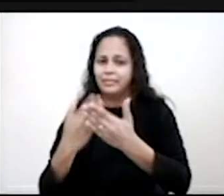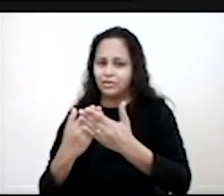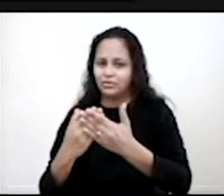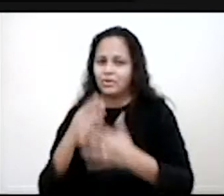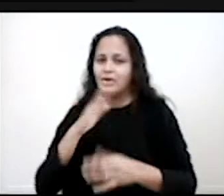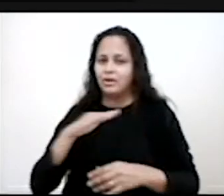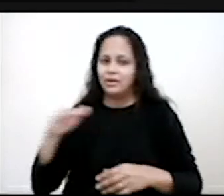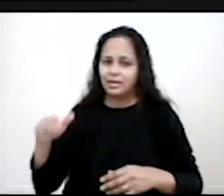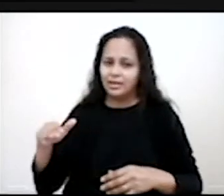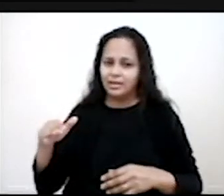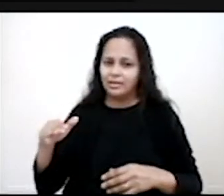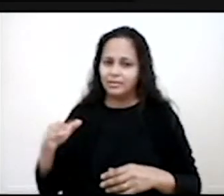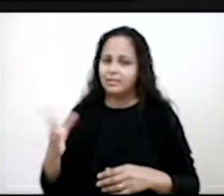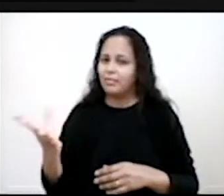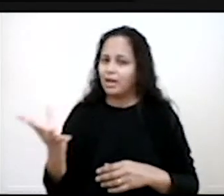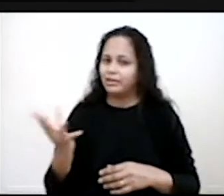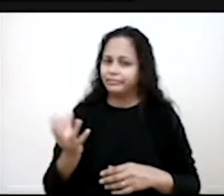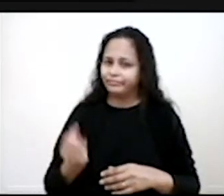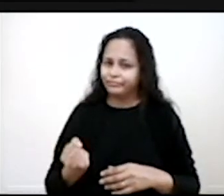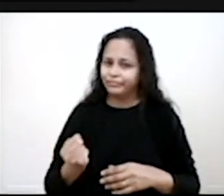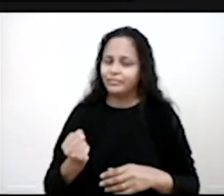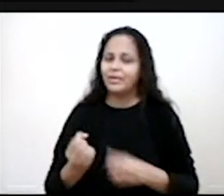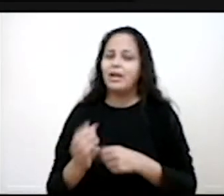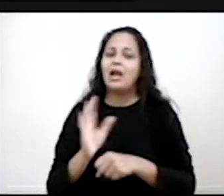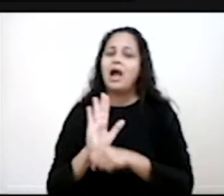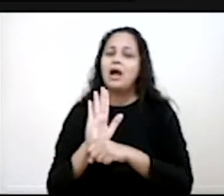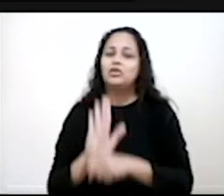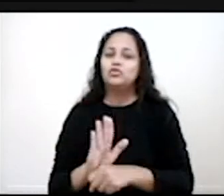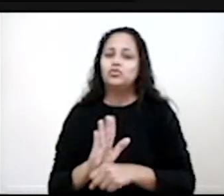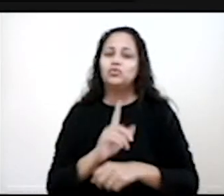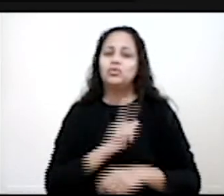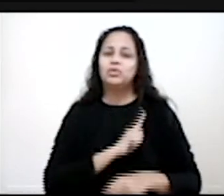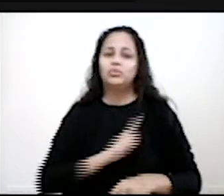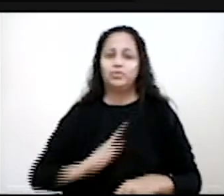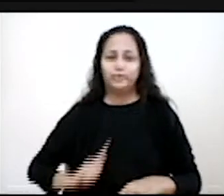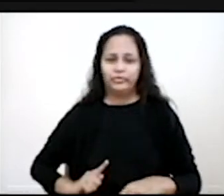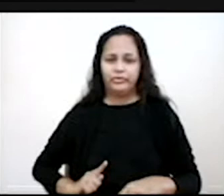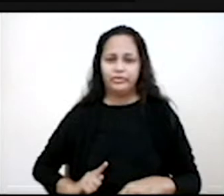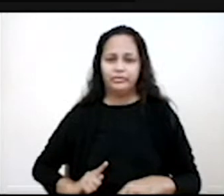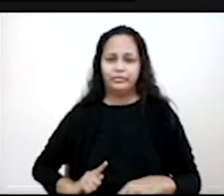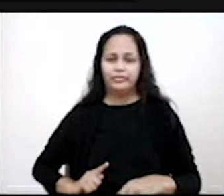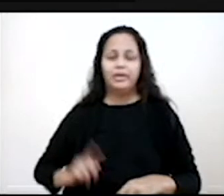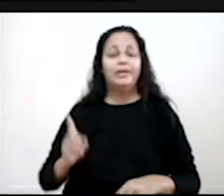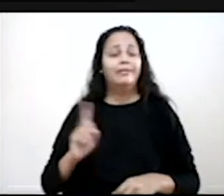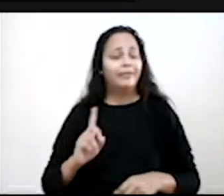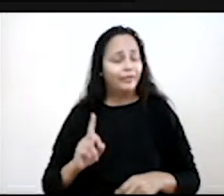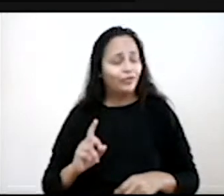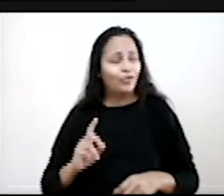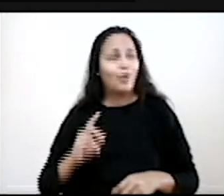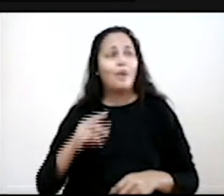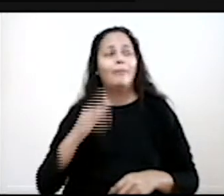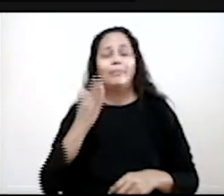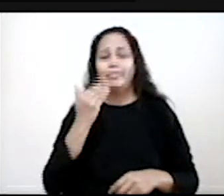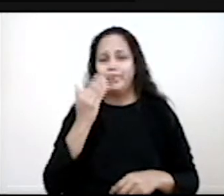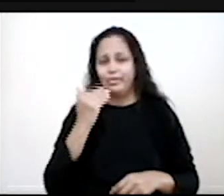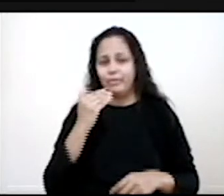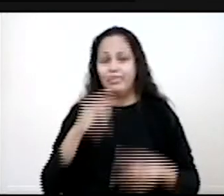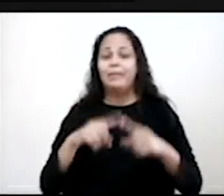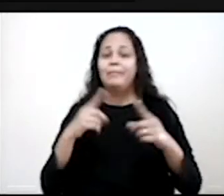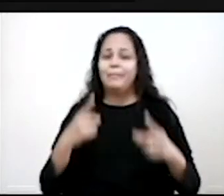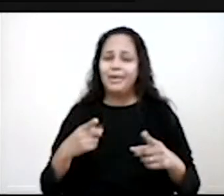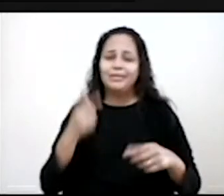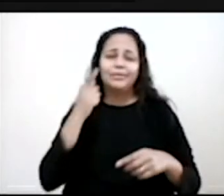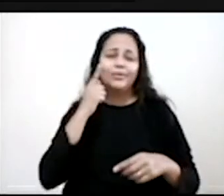Mas, são justamente outras famílias que querem, não é, então, para ter o que comer, vamos dizer assim, mas, sim,